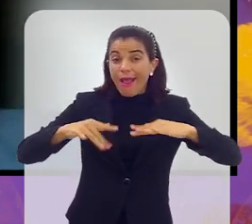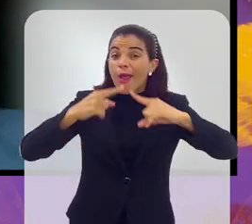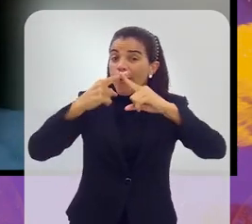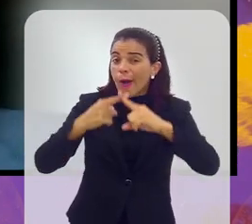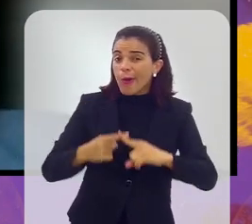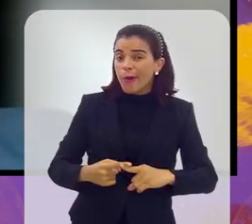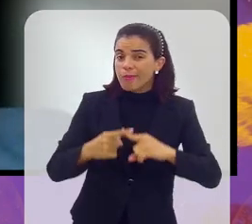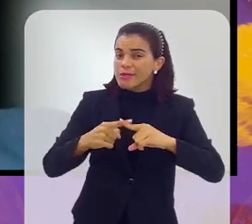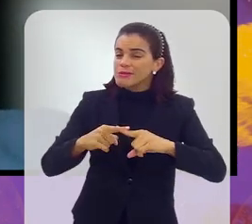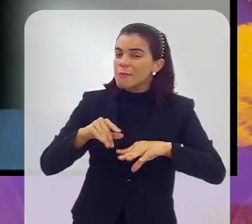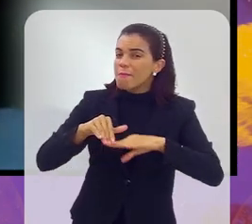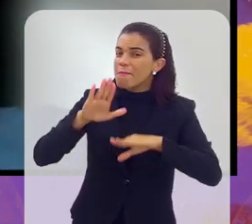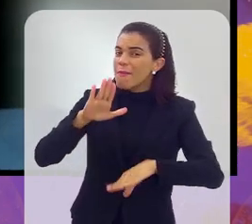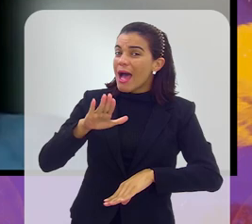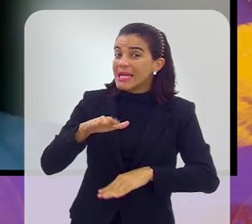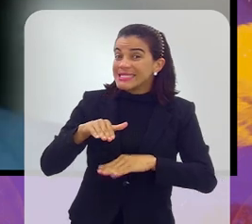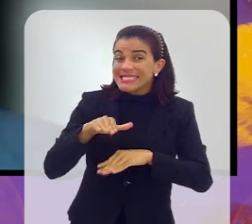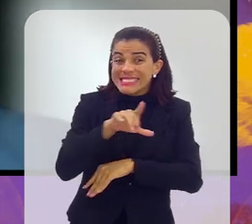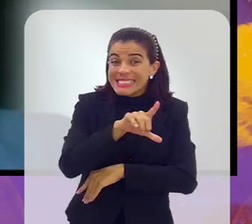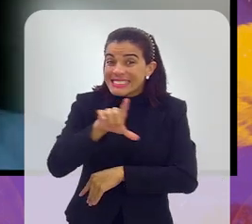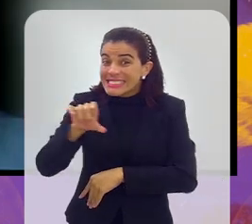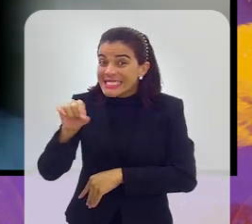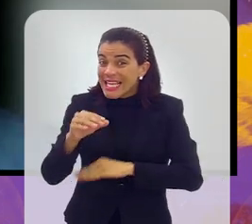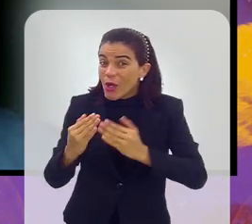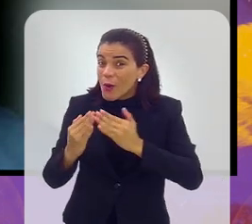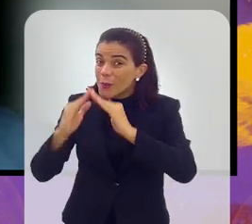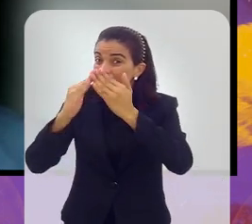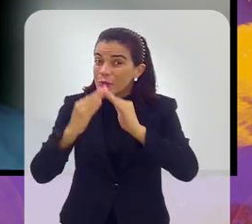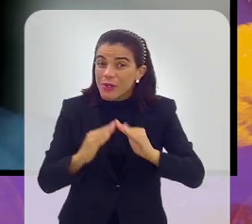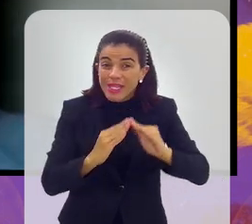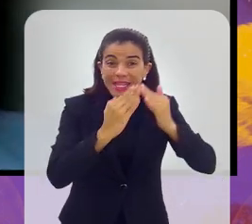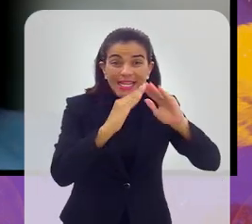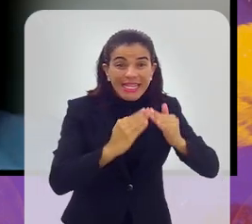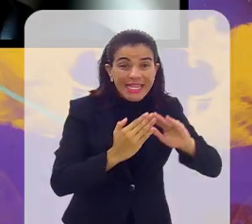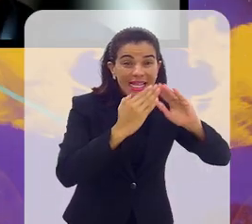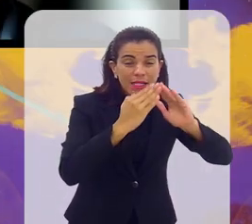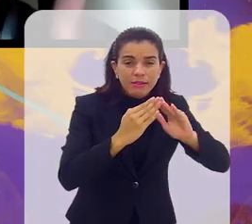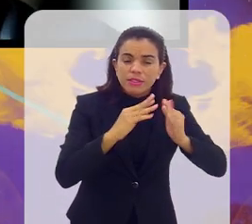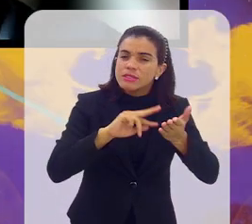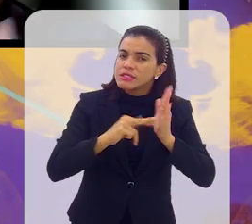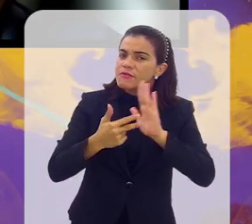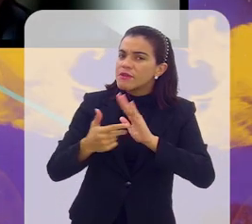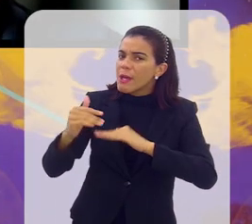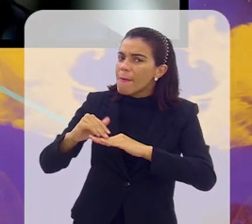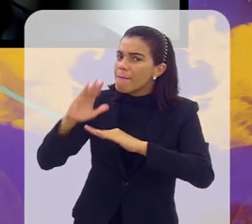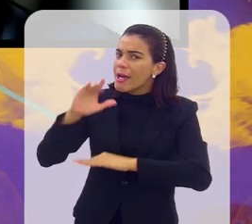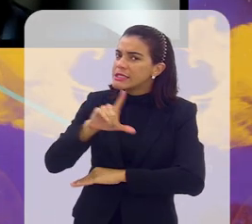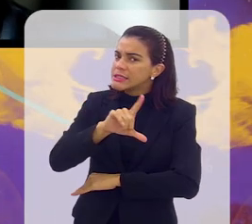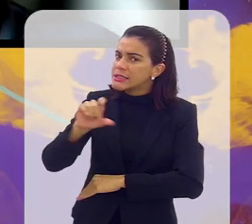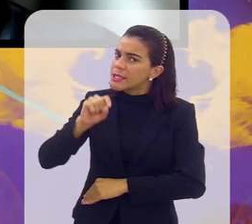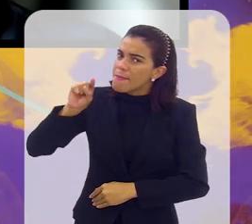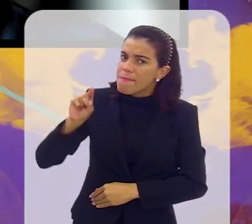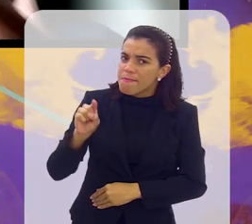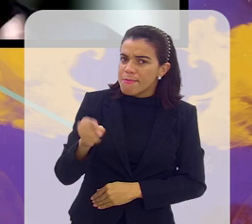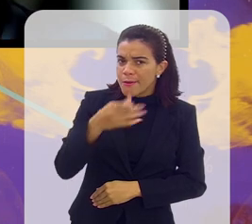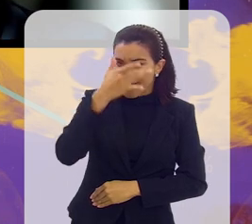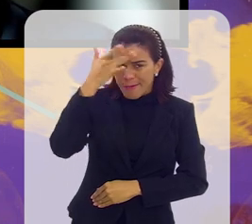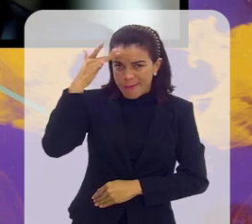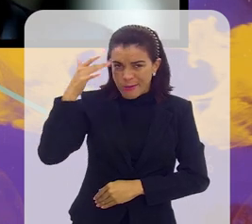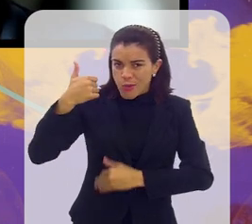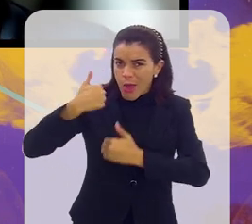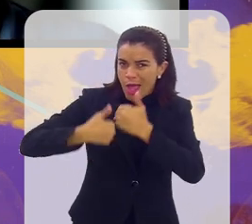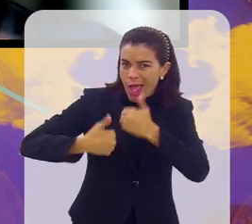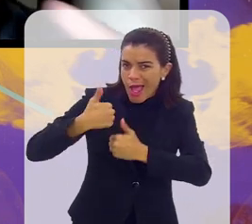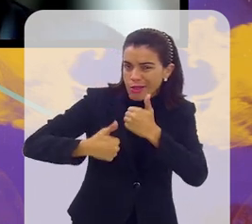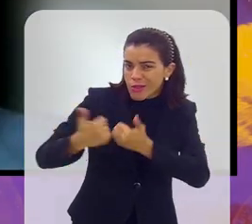é uma competição que ela envolve mais de 100 favelas só no Rio de Janeiro. O significa que tem mais de 100 mil jovens mobilizados aí nessa